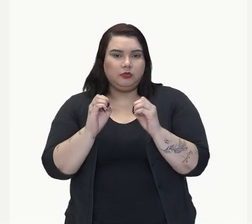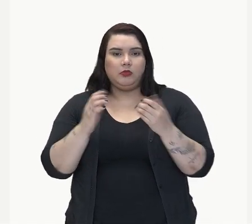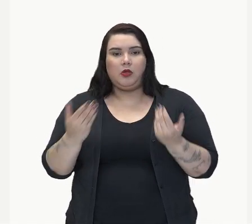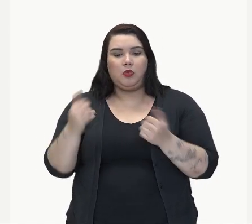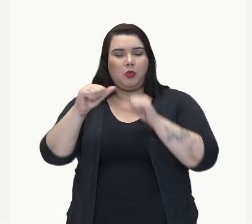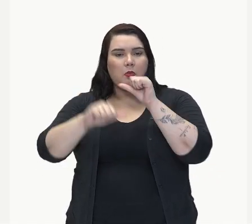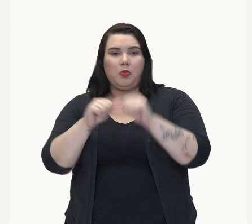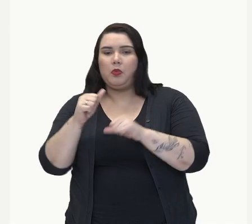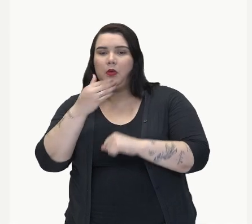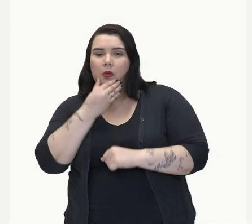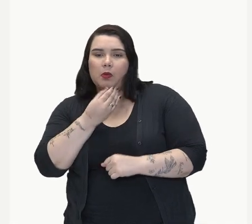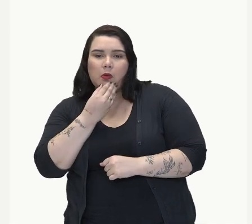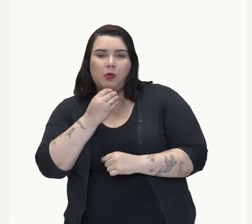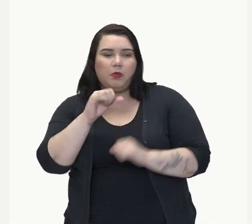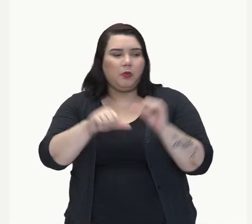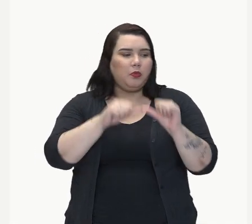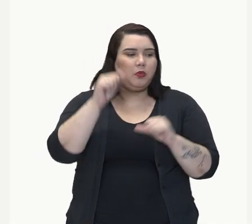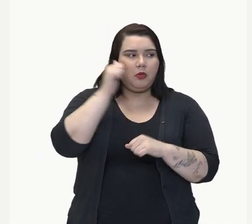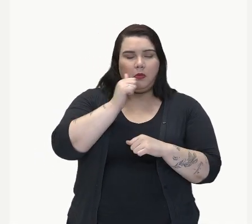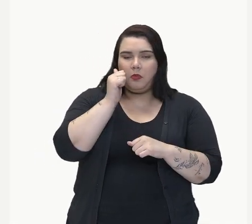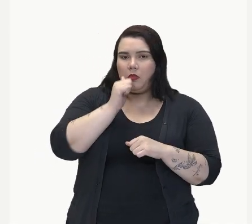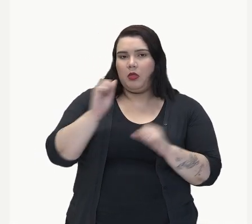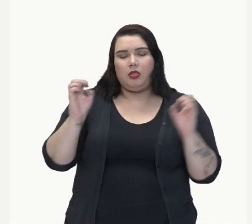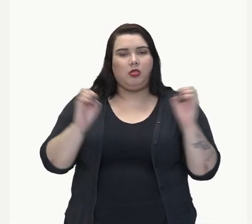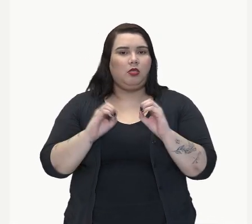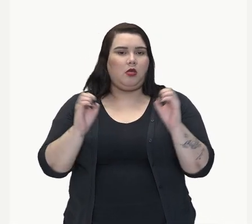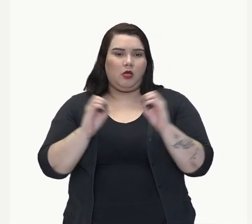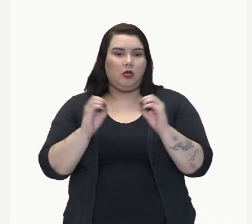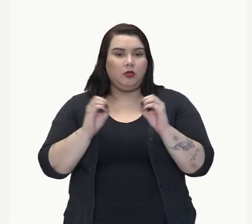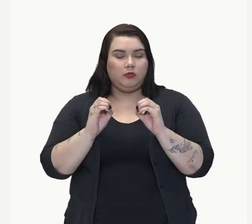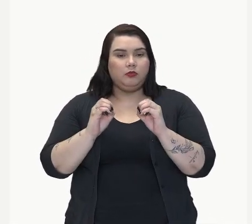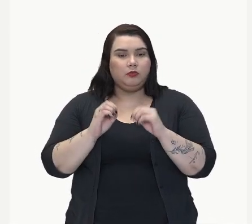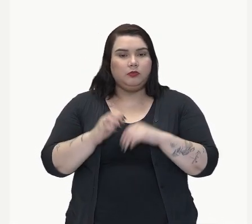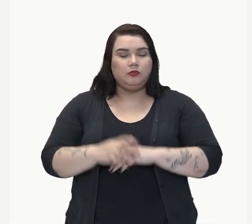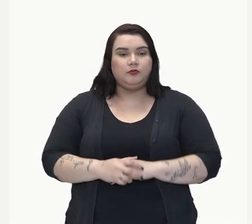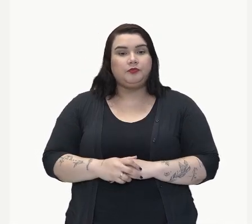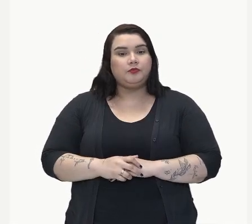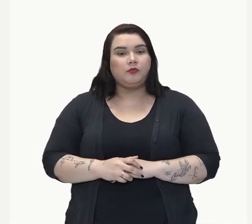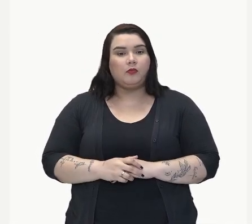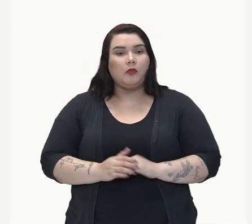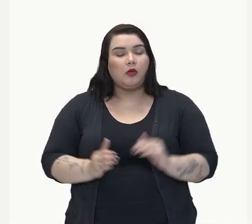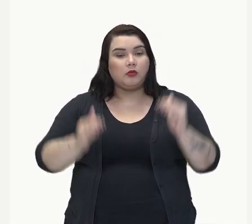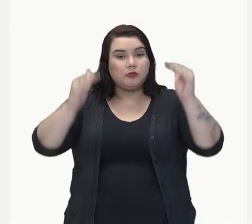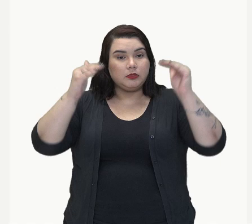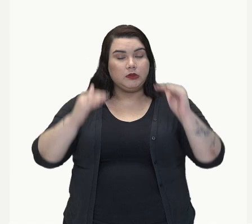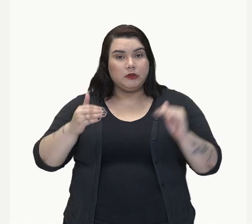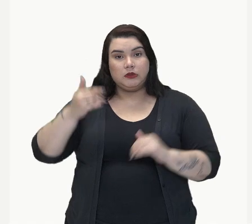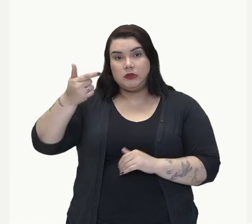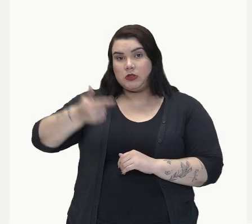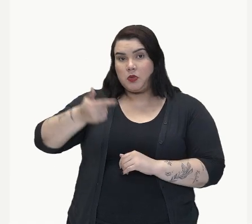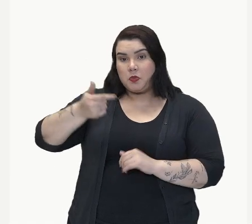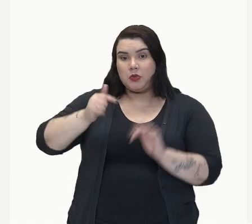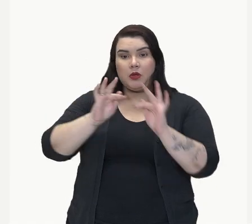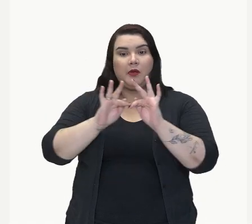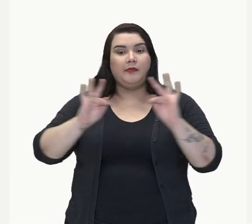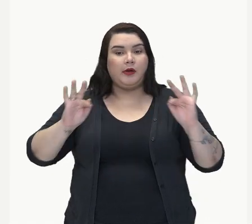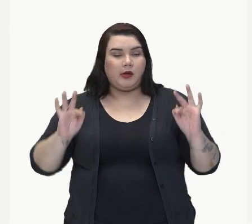masculino, nem vai para o feminino. Então, já aqui tenho bastantes